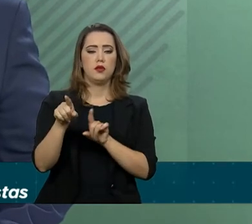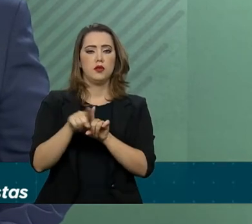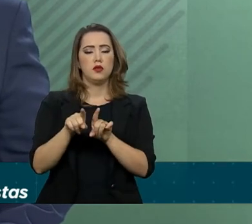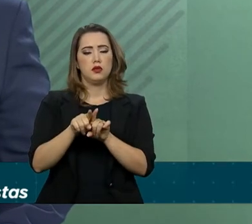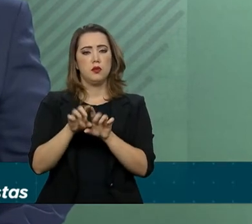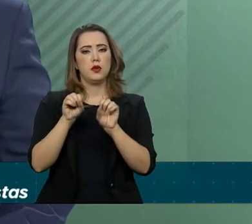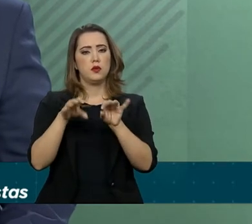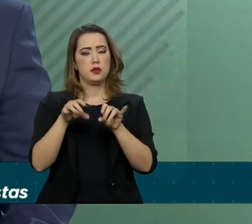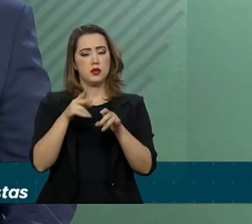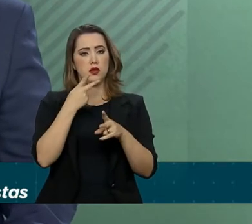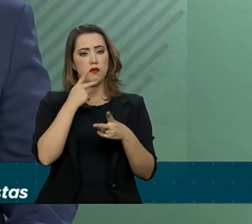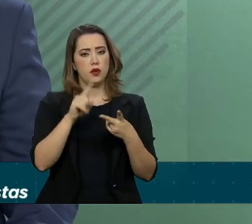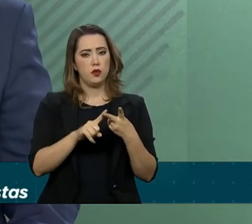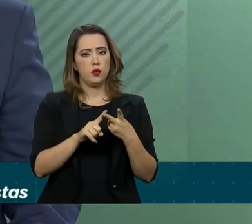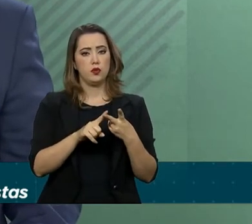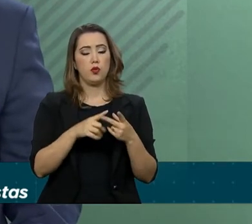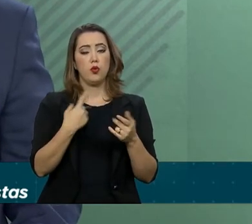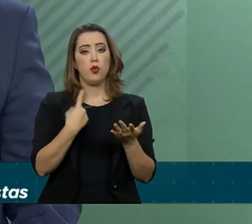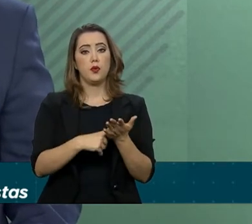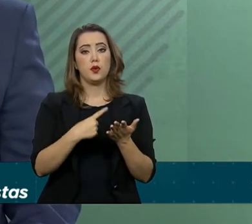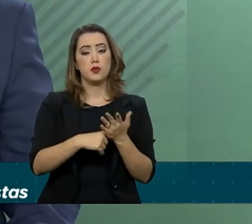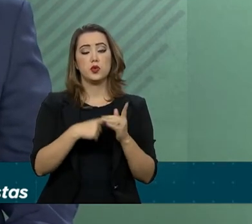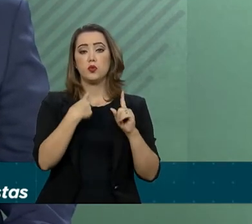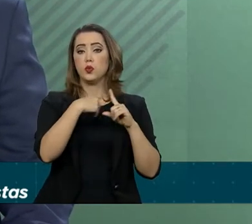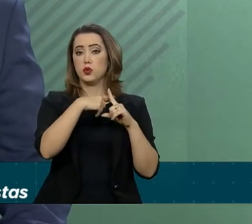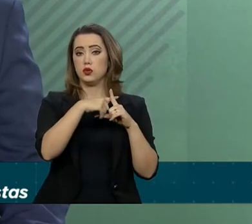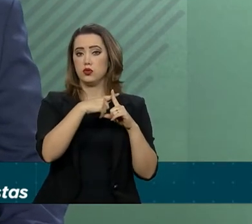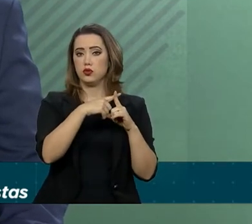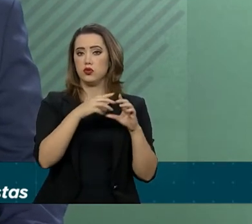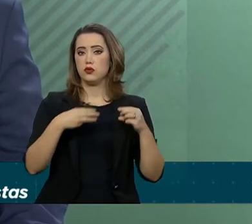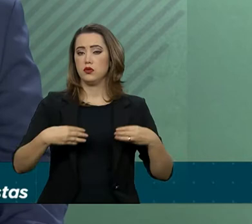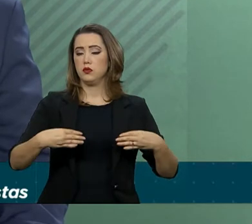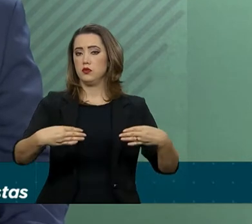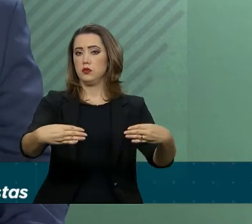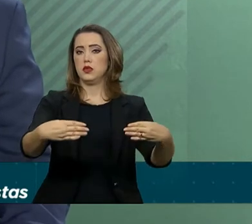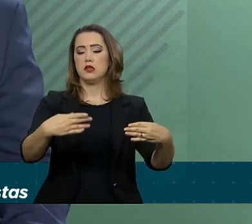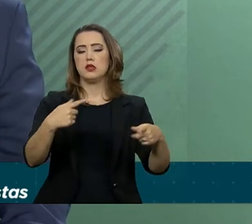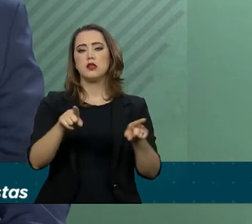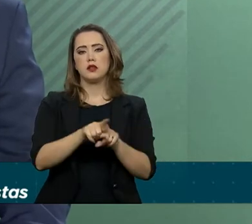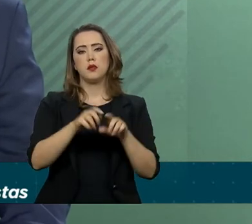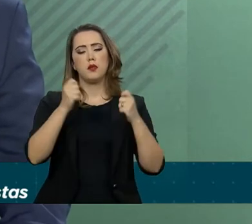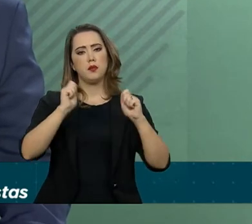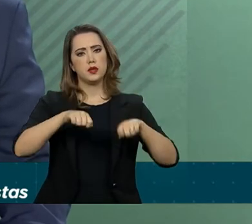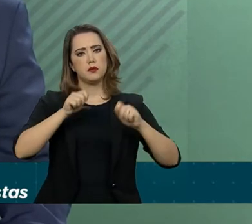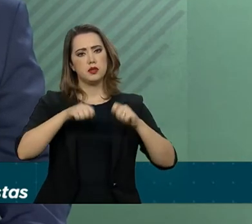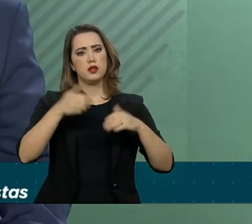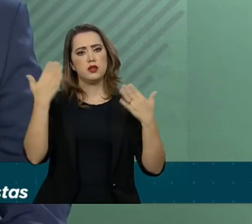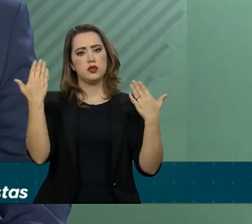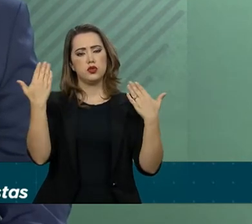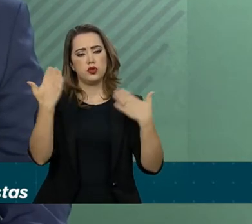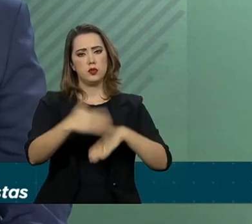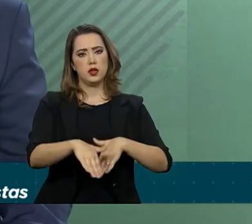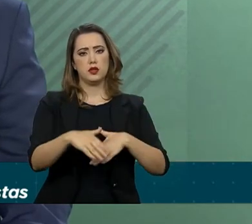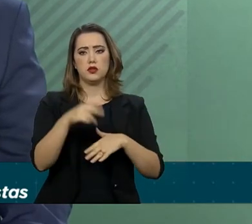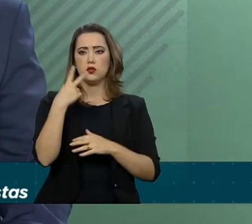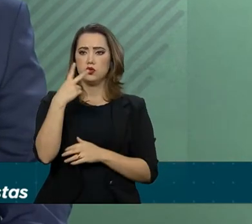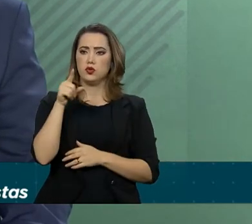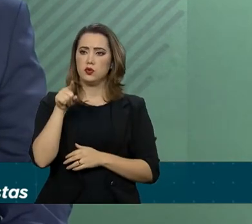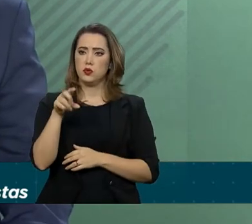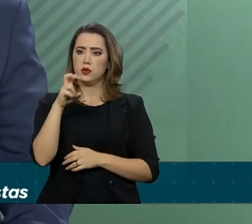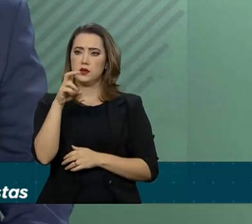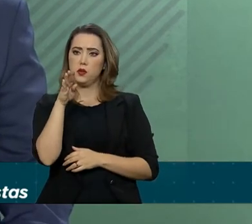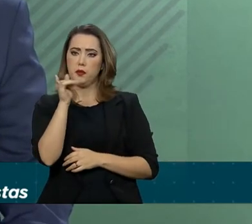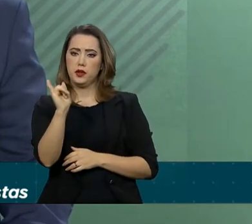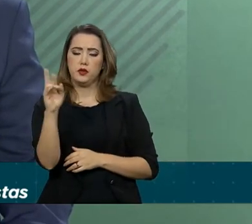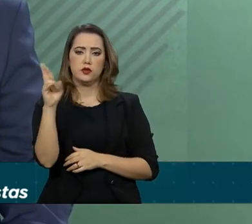tratou-se da agenda positiva do Ministério e da possibilidade de aplicação de cerca de 2,5 bilhões de reais,